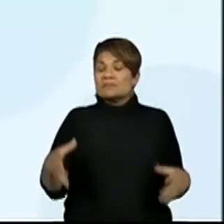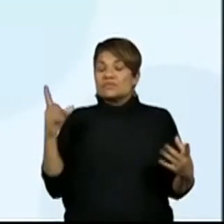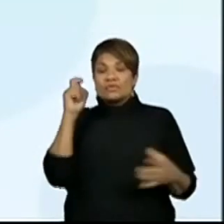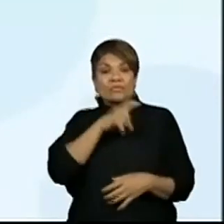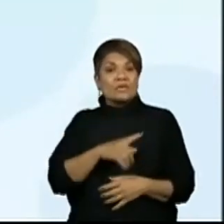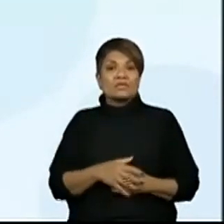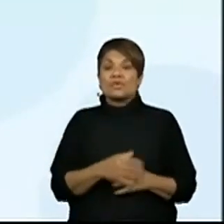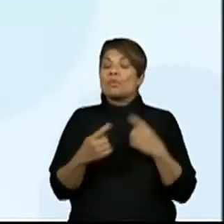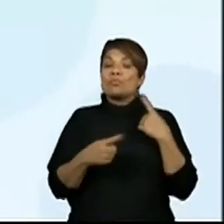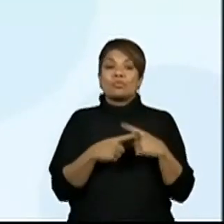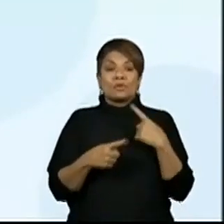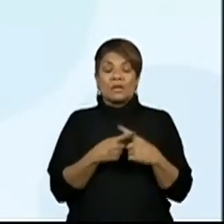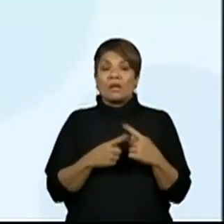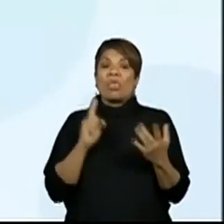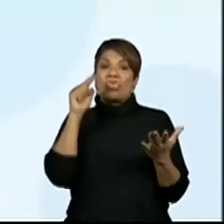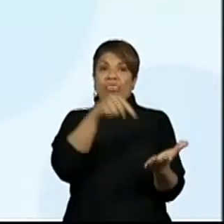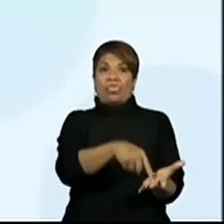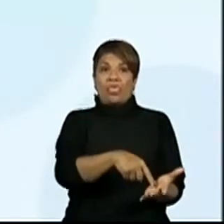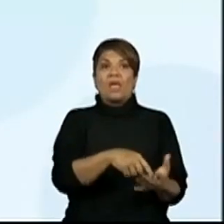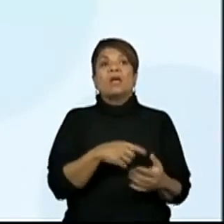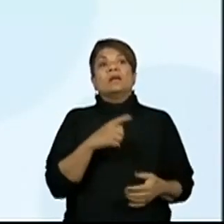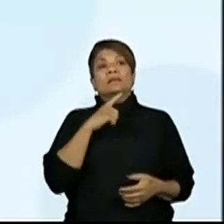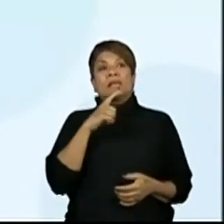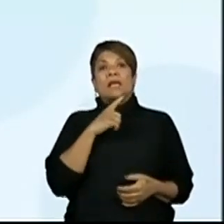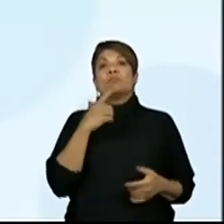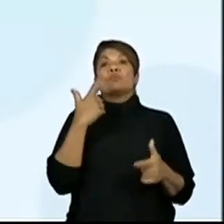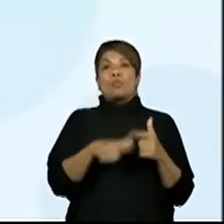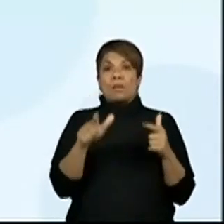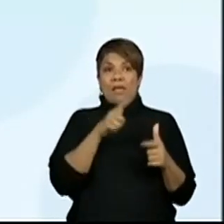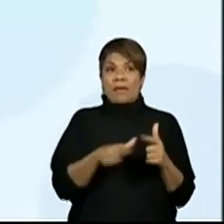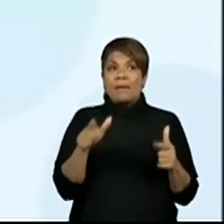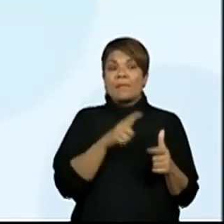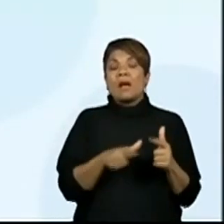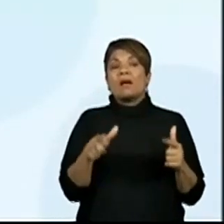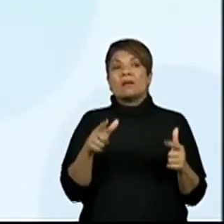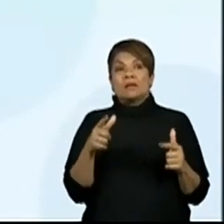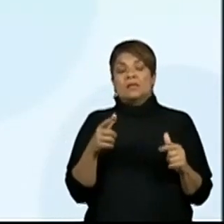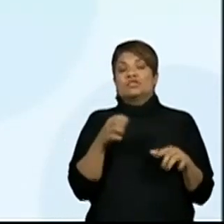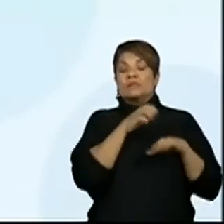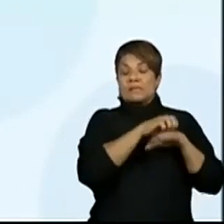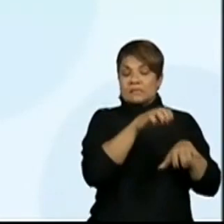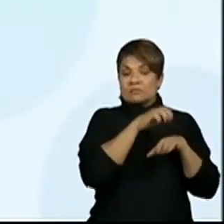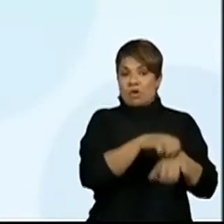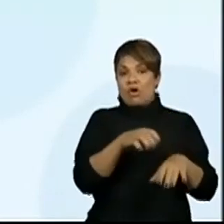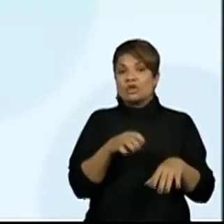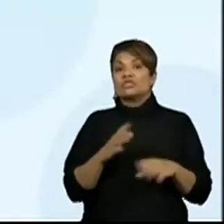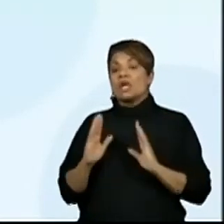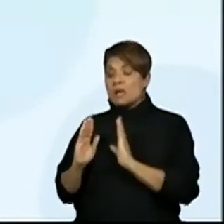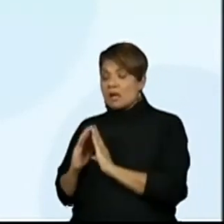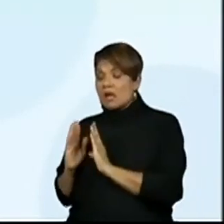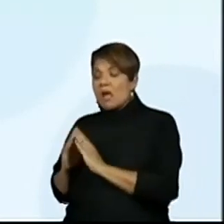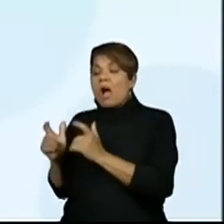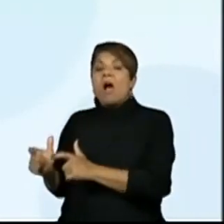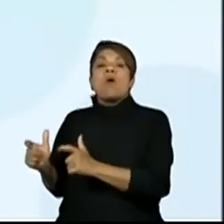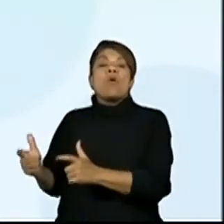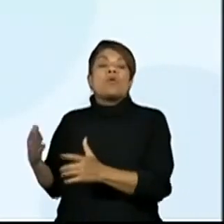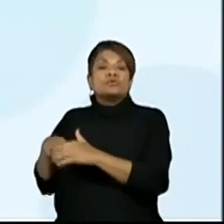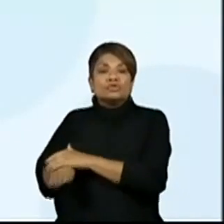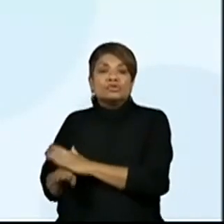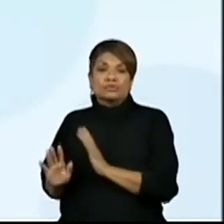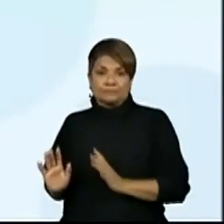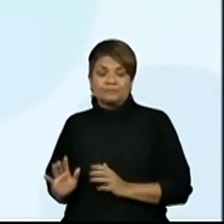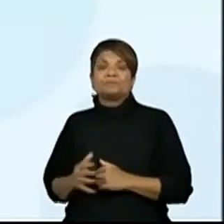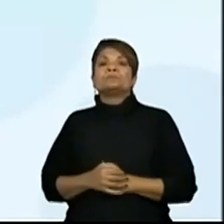devido à demanda de transporte e abrigo para estes animais. Por esse